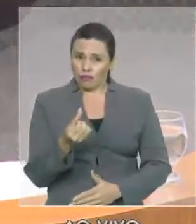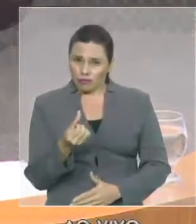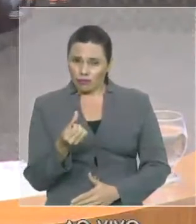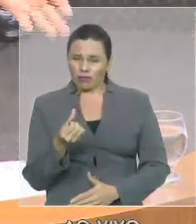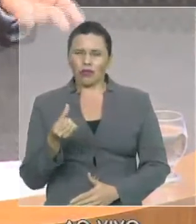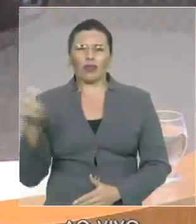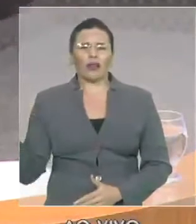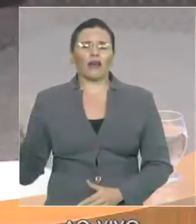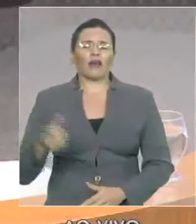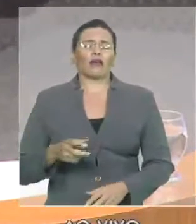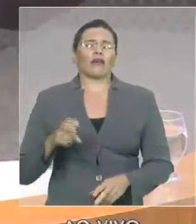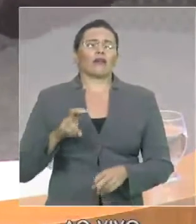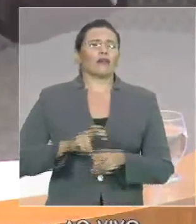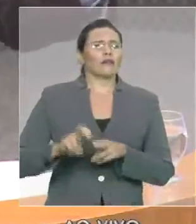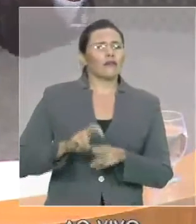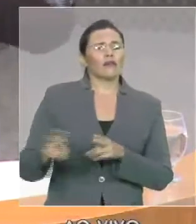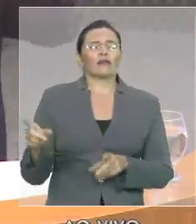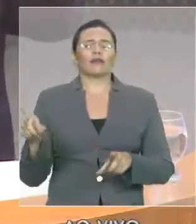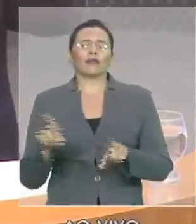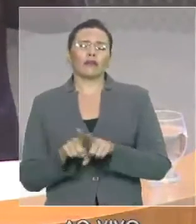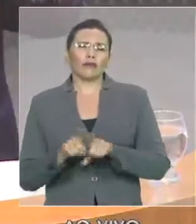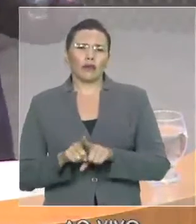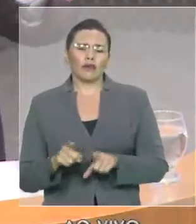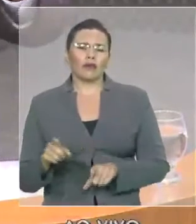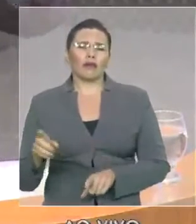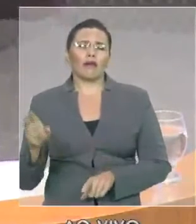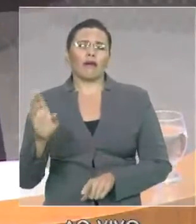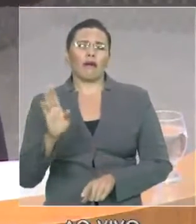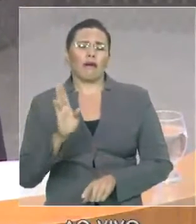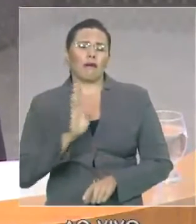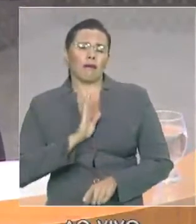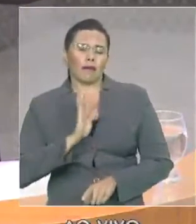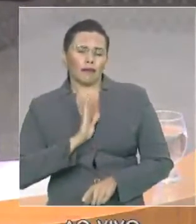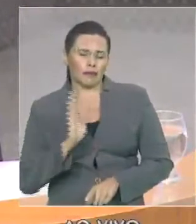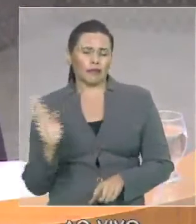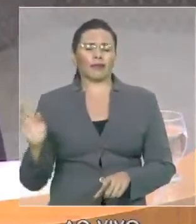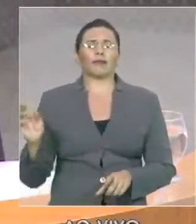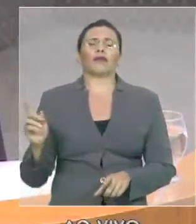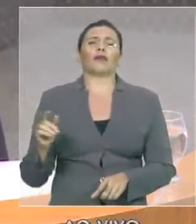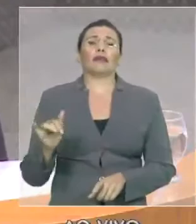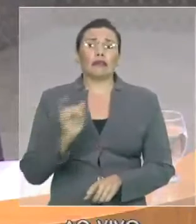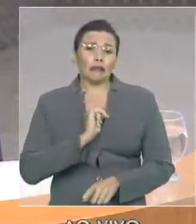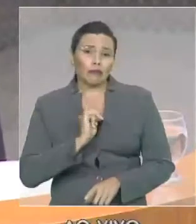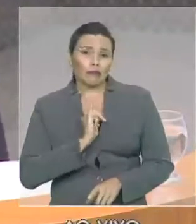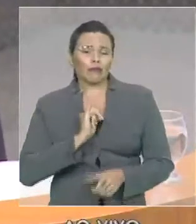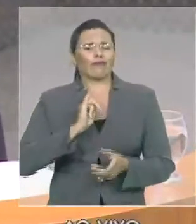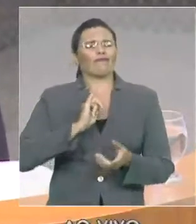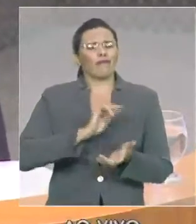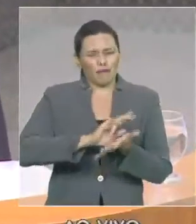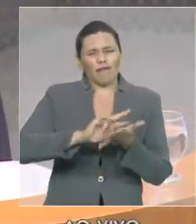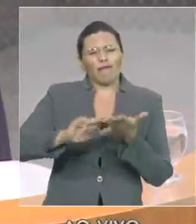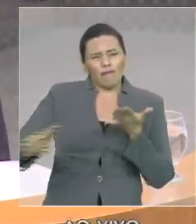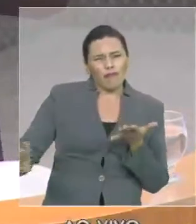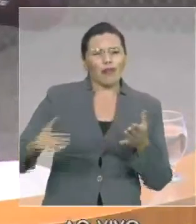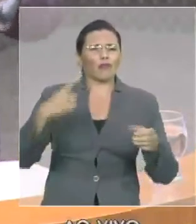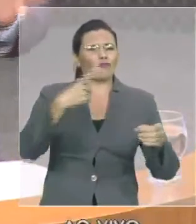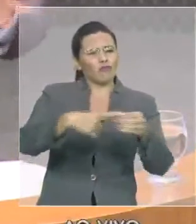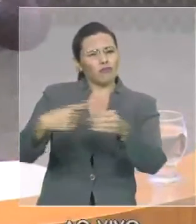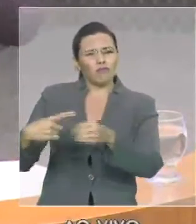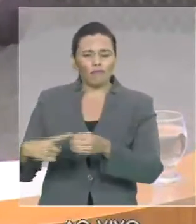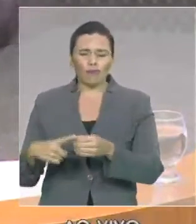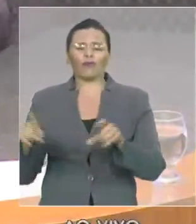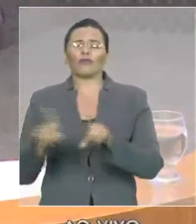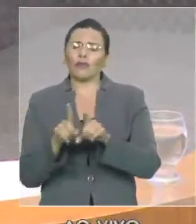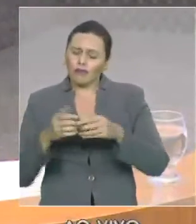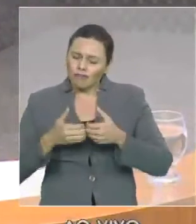Inês, de Bacabal, o de Imperatriz e outros. Nós estamos exatamente lutando com as empresas. situações diversas